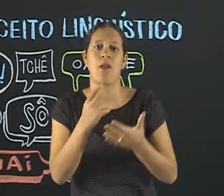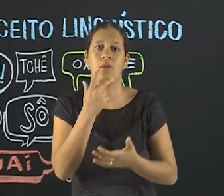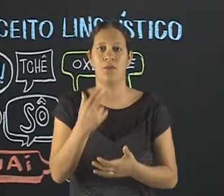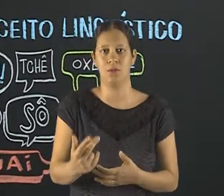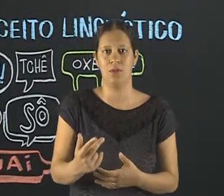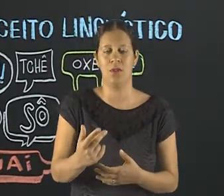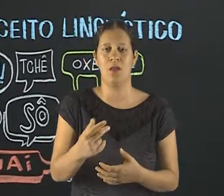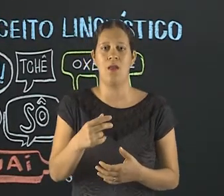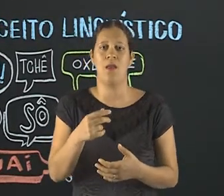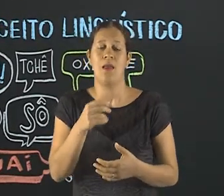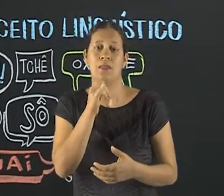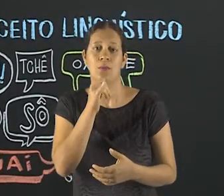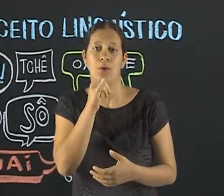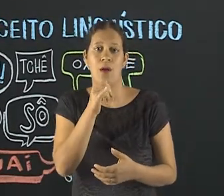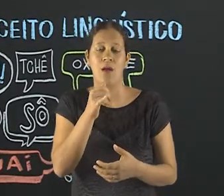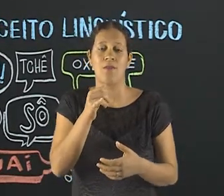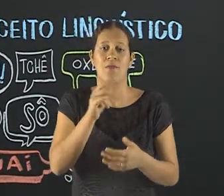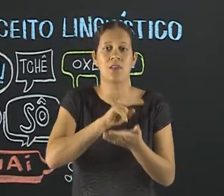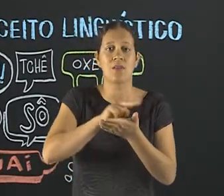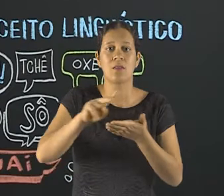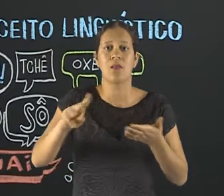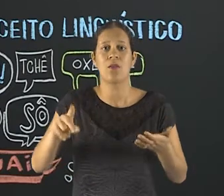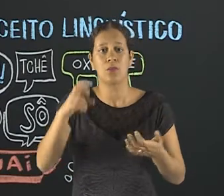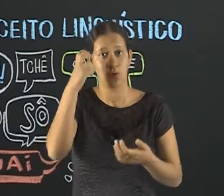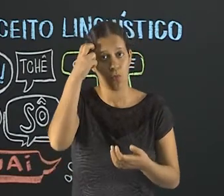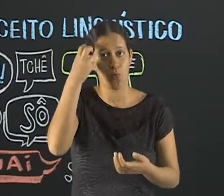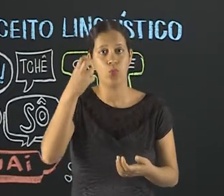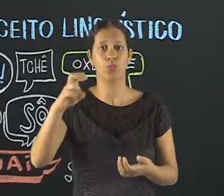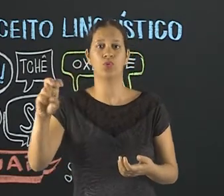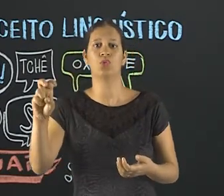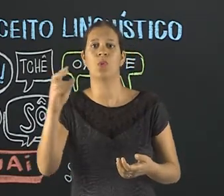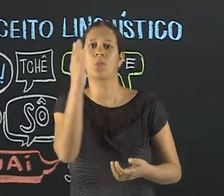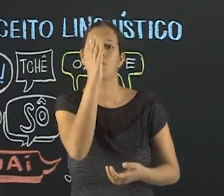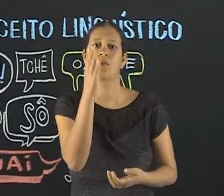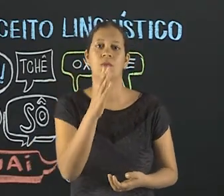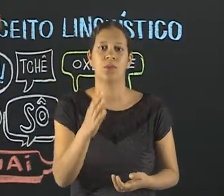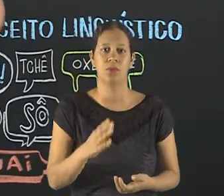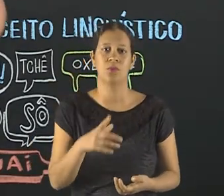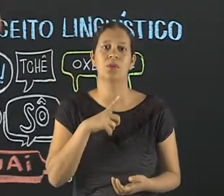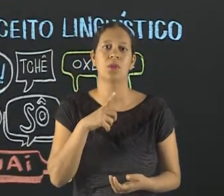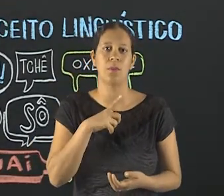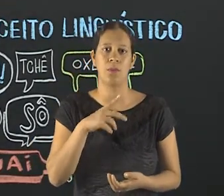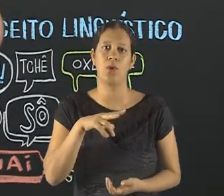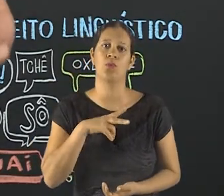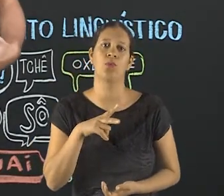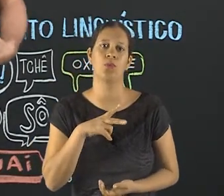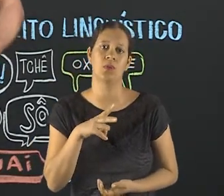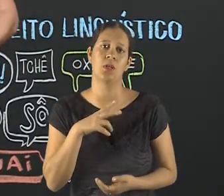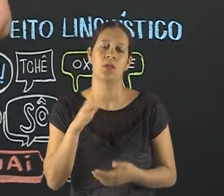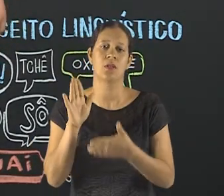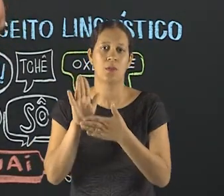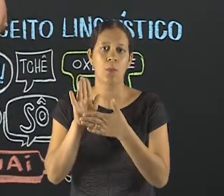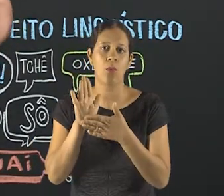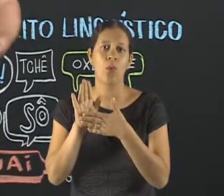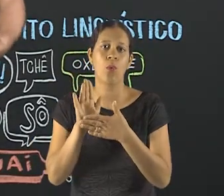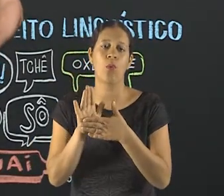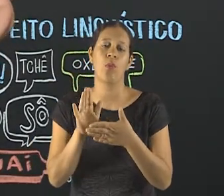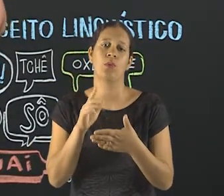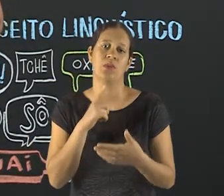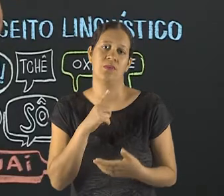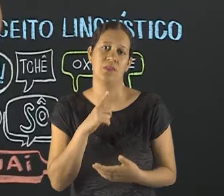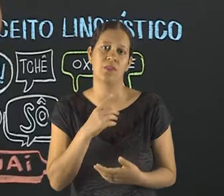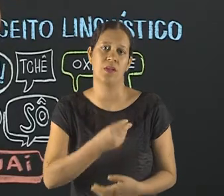variedades, acima de tudo, elas são culturais. E, do ponto de vista cultural, o Brasil tem essa particularidade de propor de